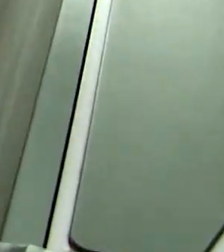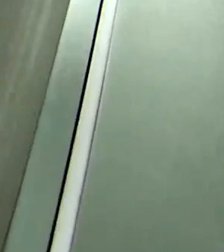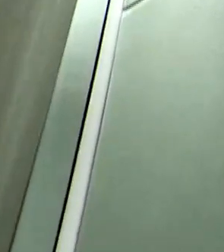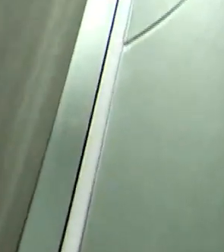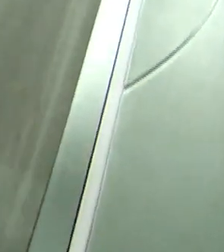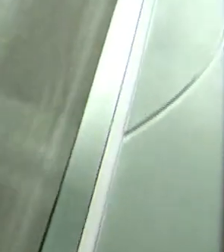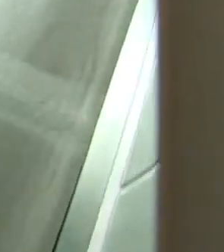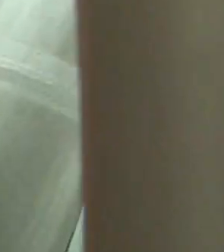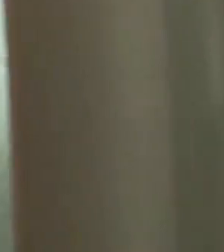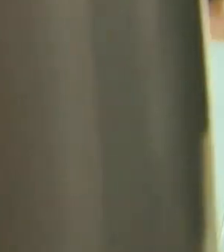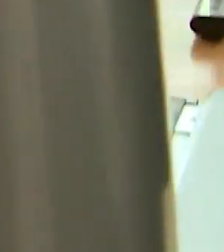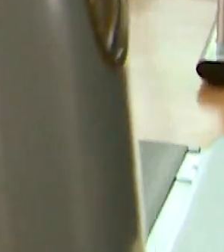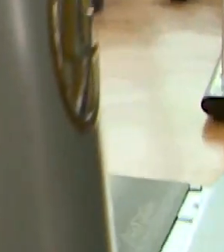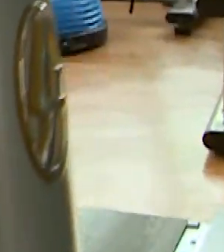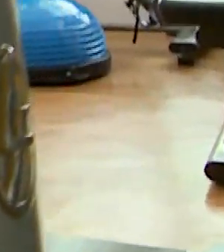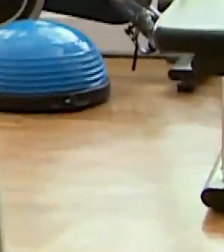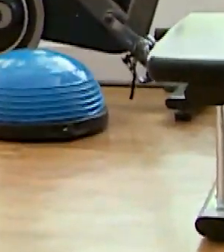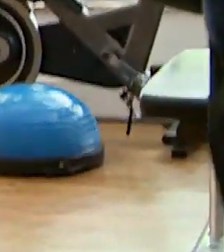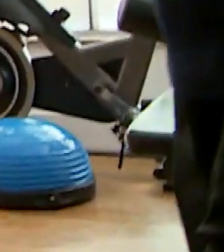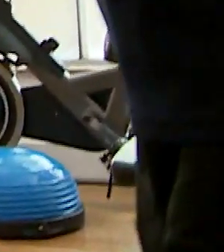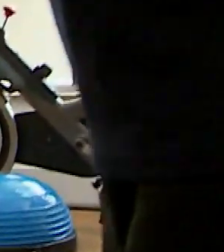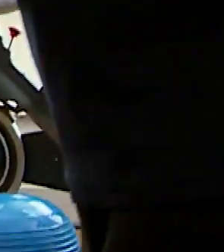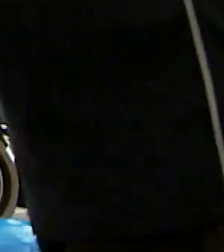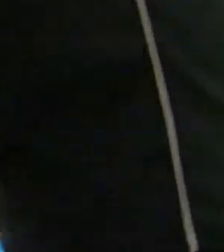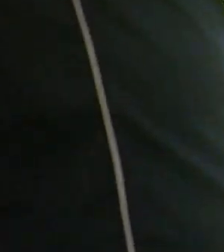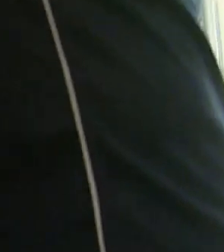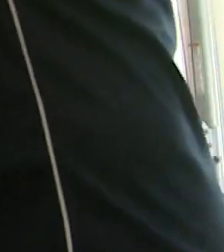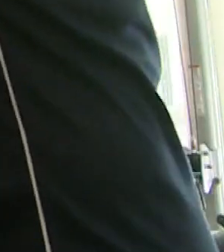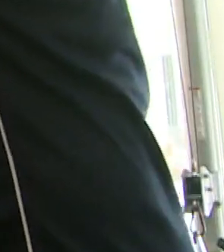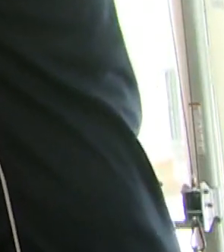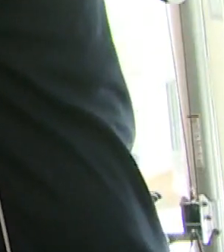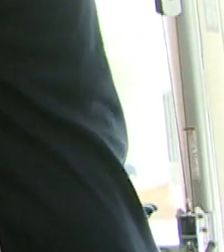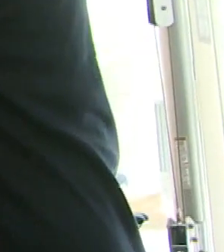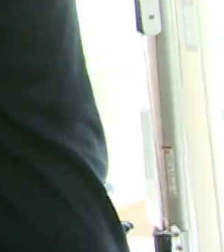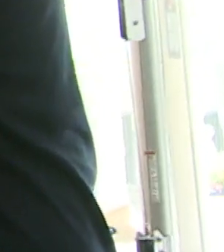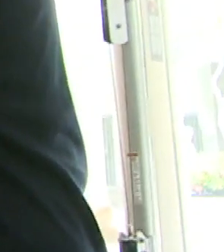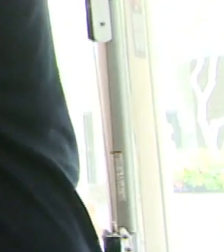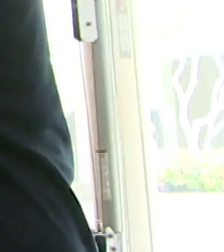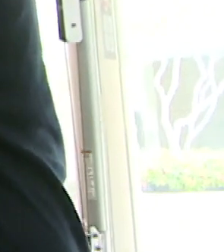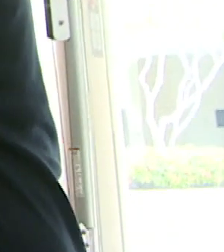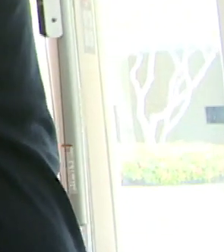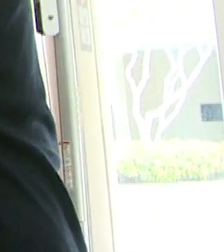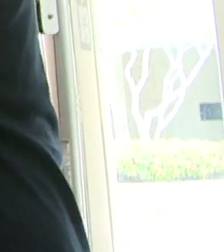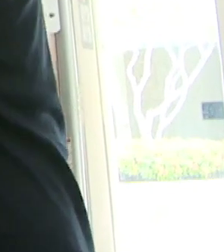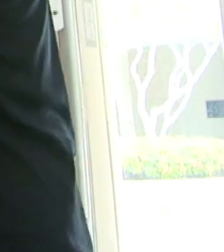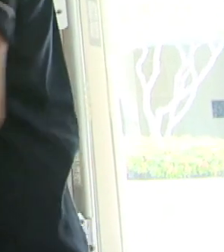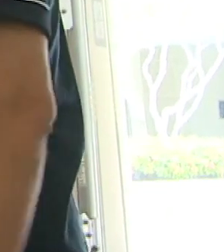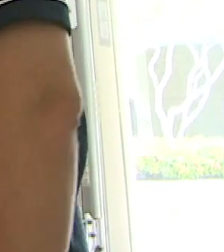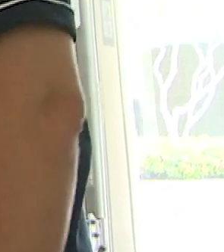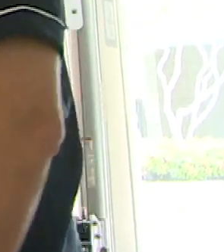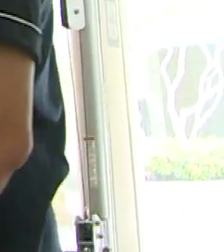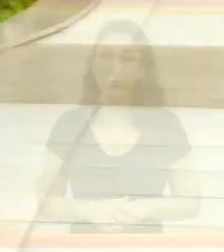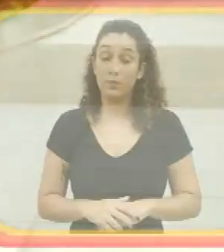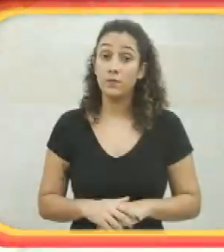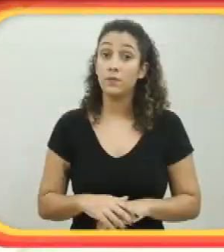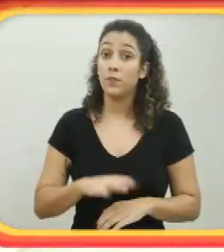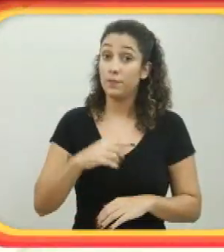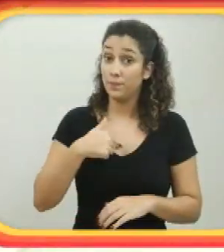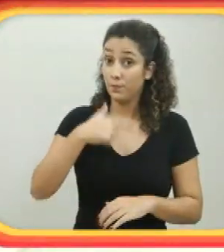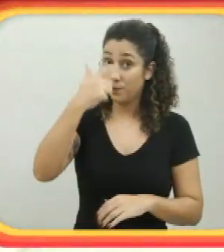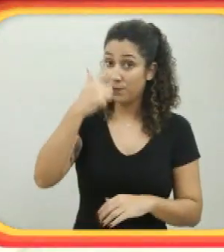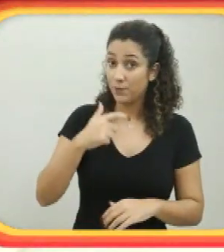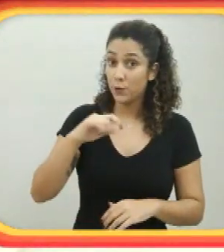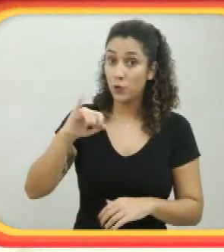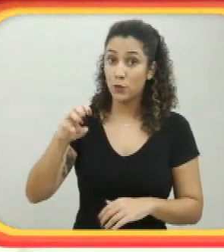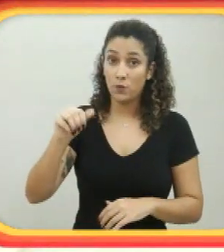Academia. Um rapaz anda em uma esteira ergométrica. Ao lado, o professor com as mãos na lateral da esteira observa o visor. Oi, sou o João